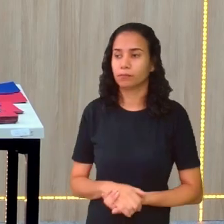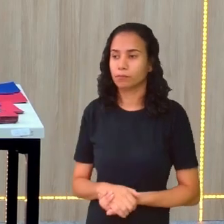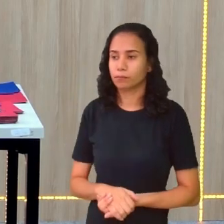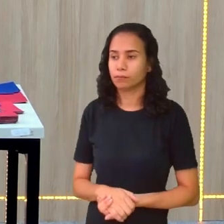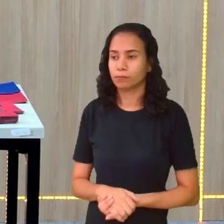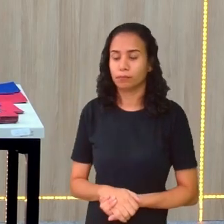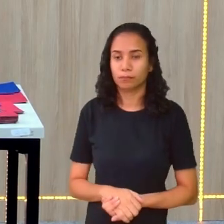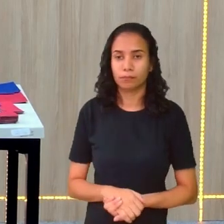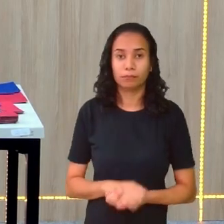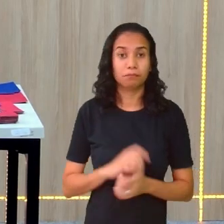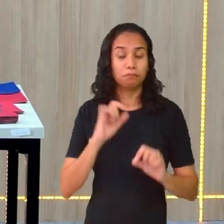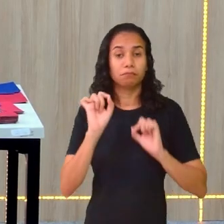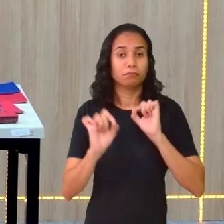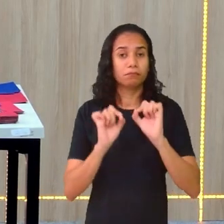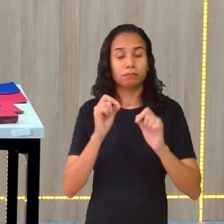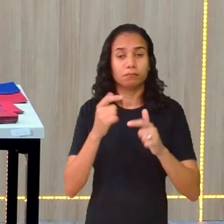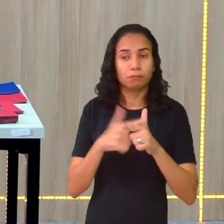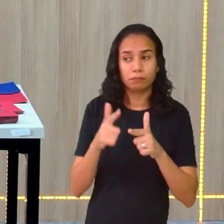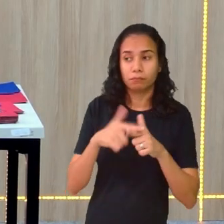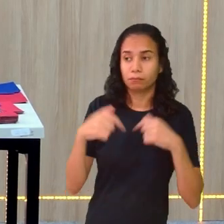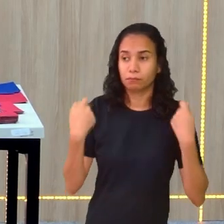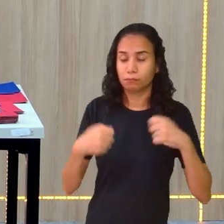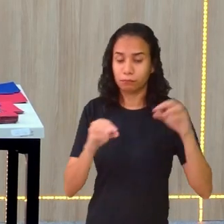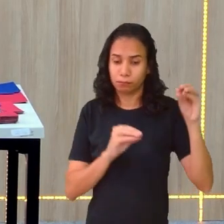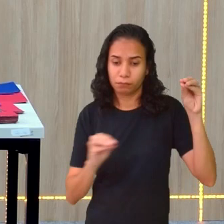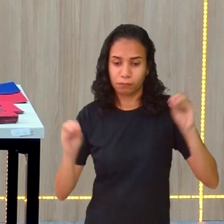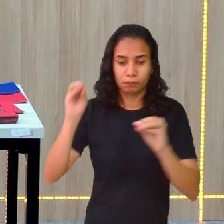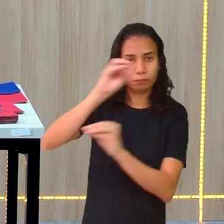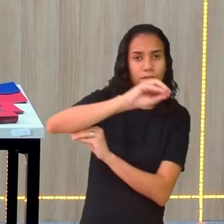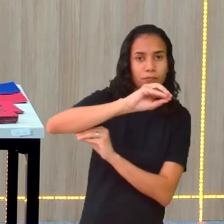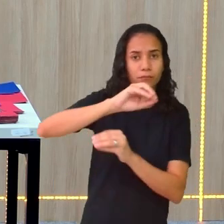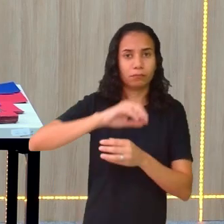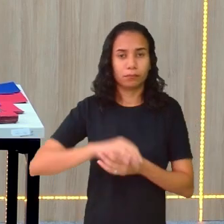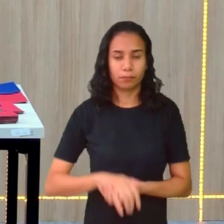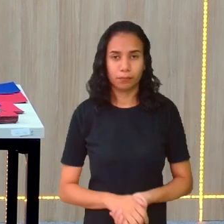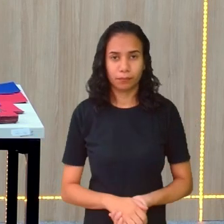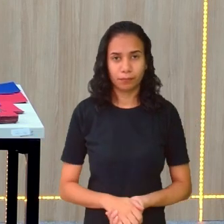Qual era o problema? Que eu ia ter que botar esse para cá? Eu ia só inverter.